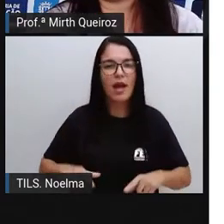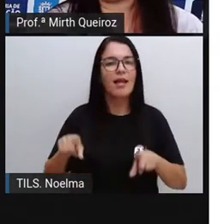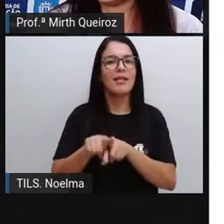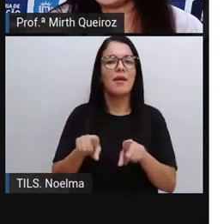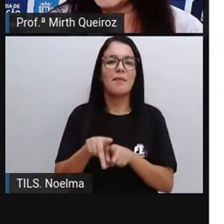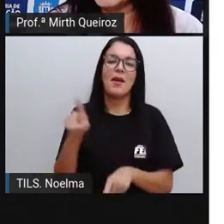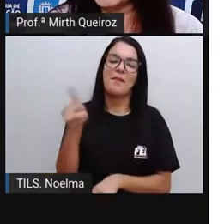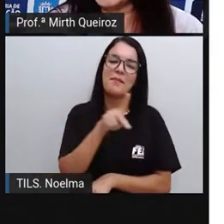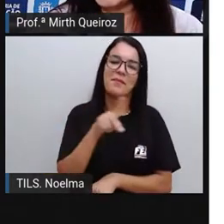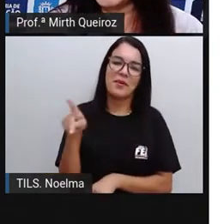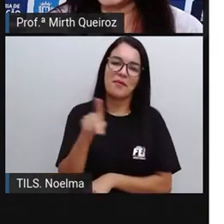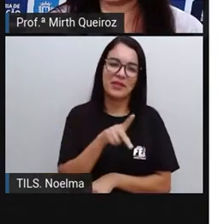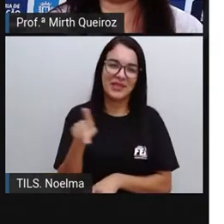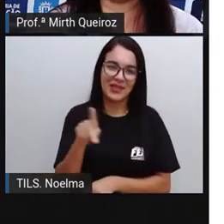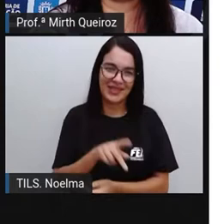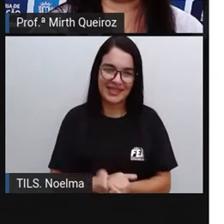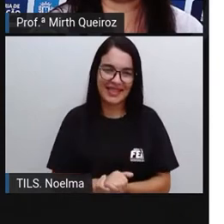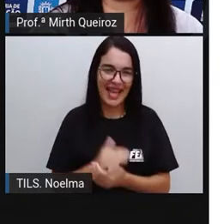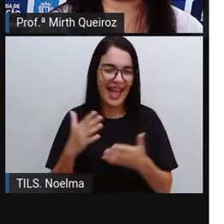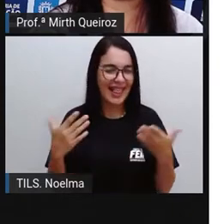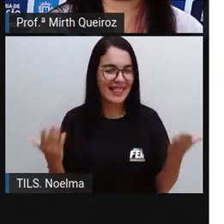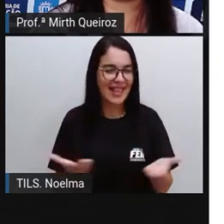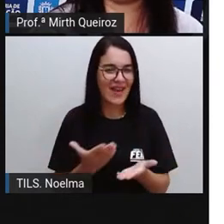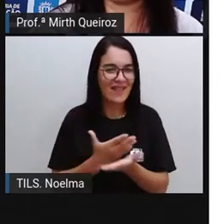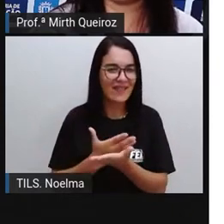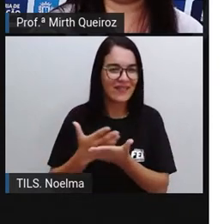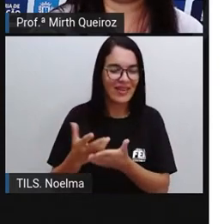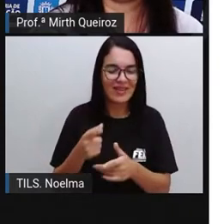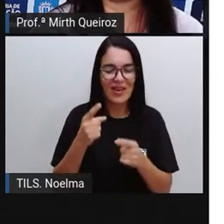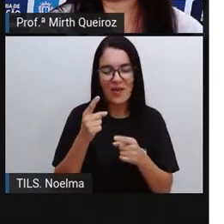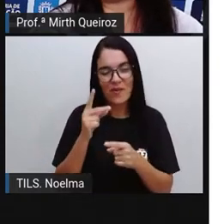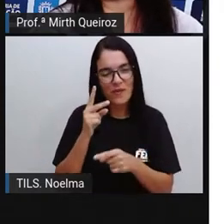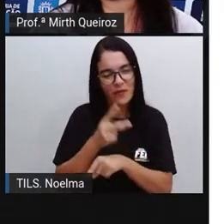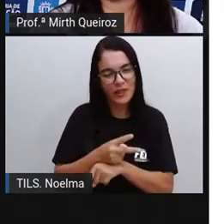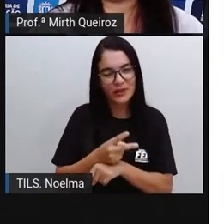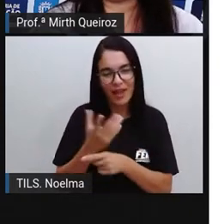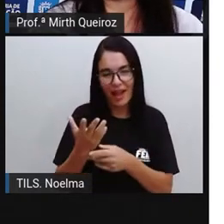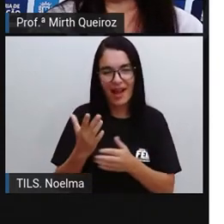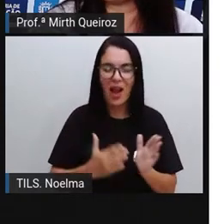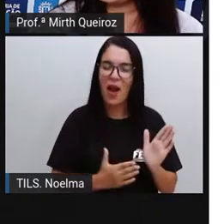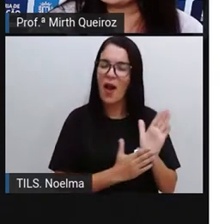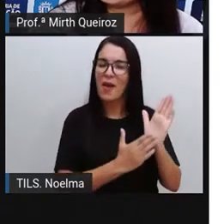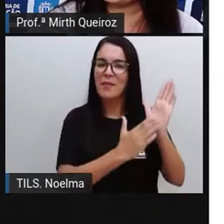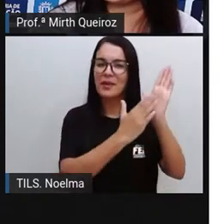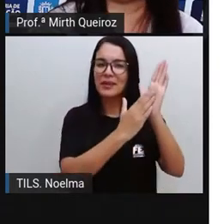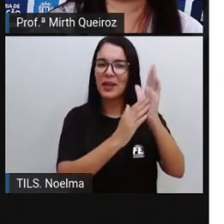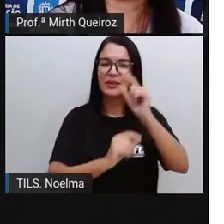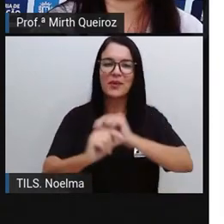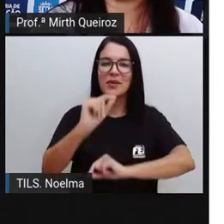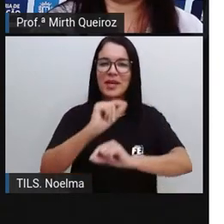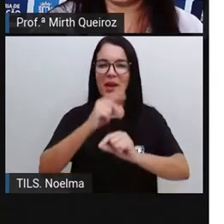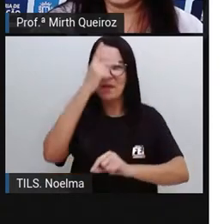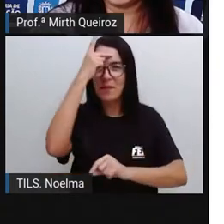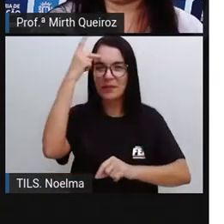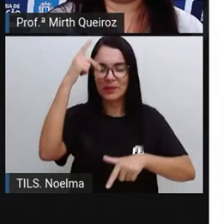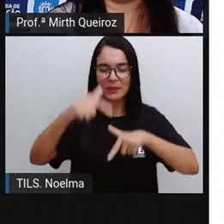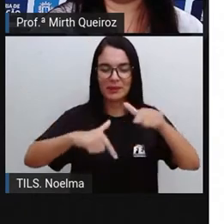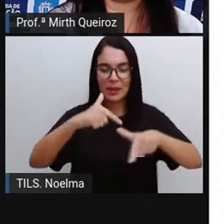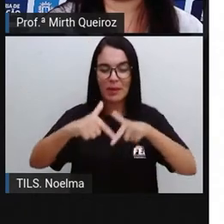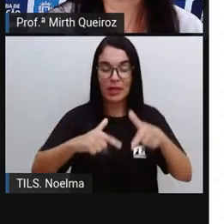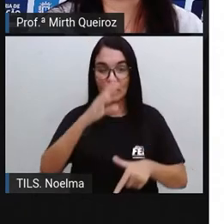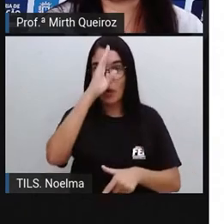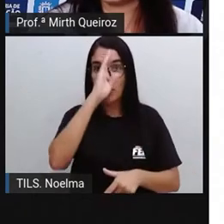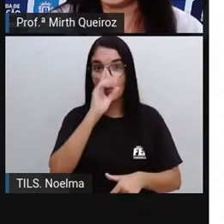professores. Então vamos começar com um vídeo em homenagem a um servidor público do nosso